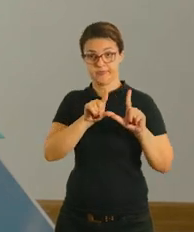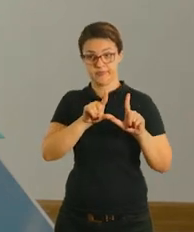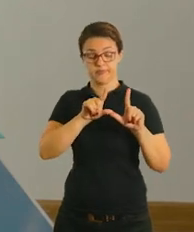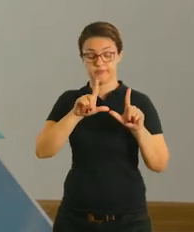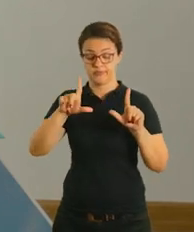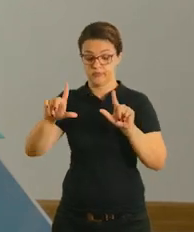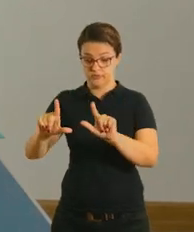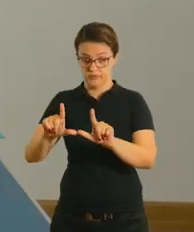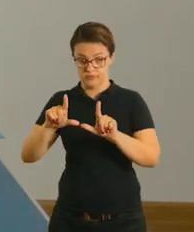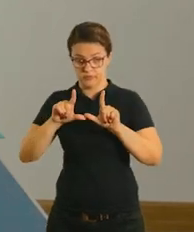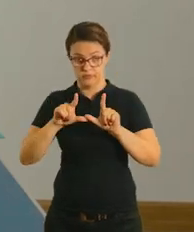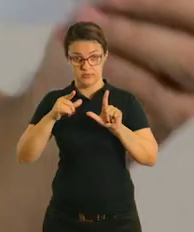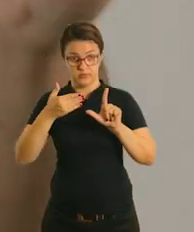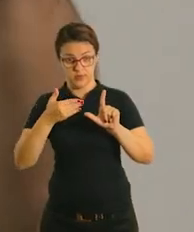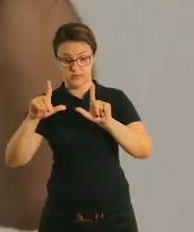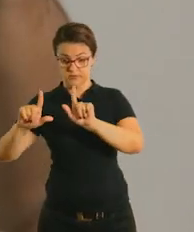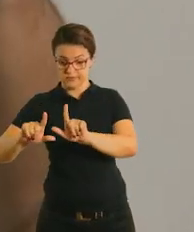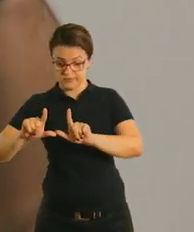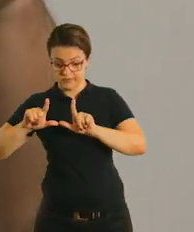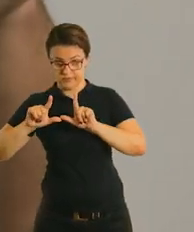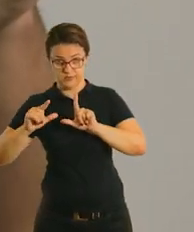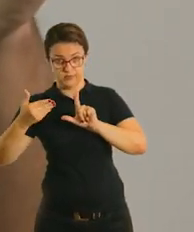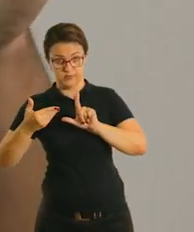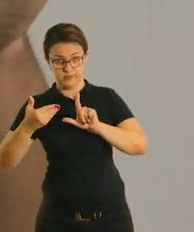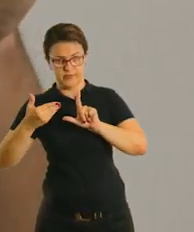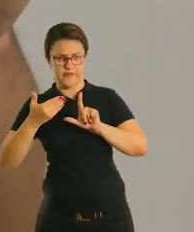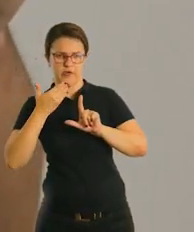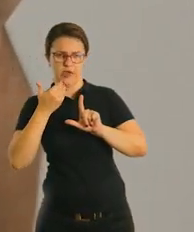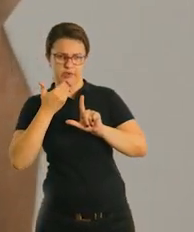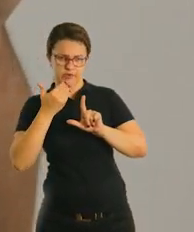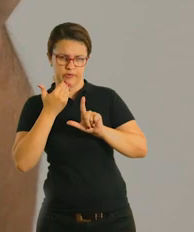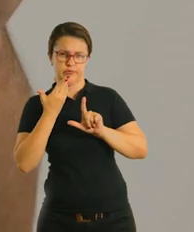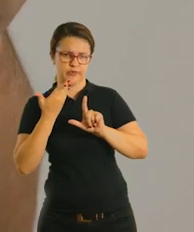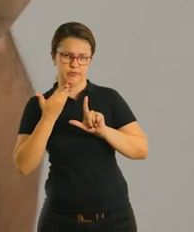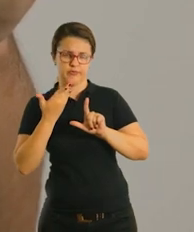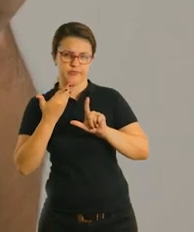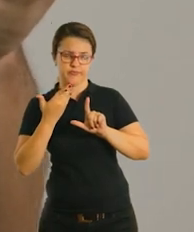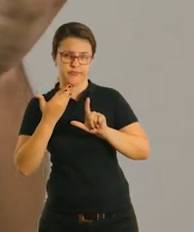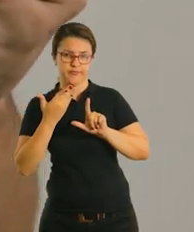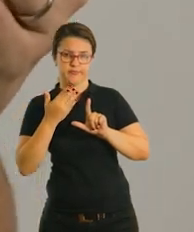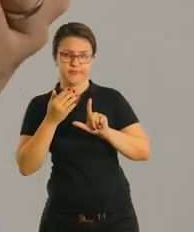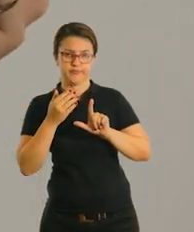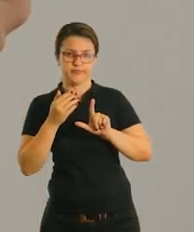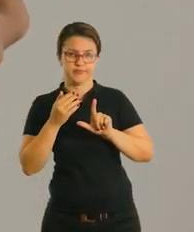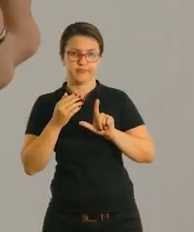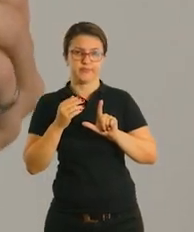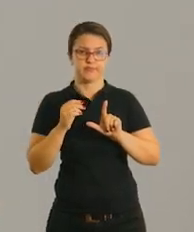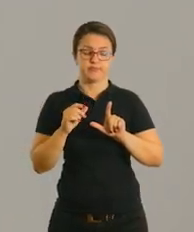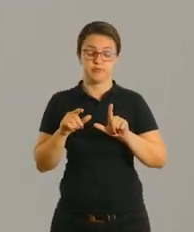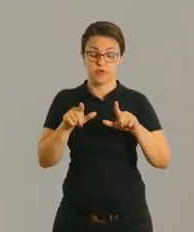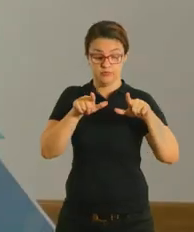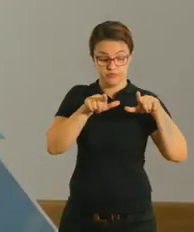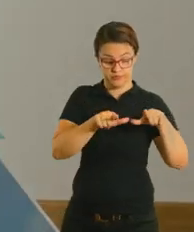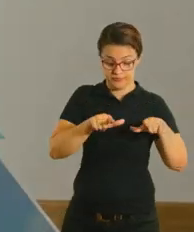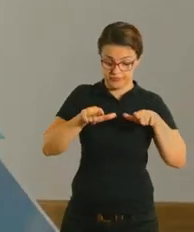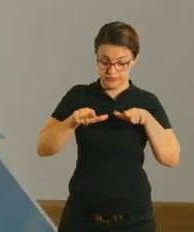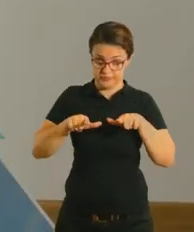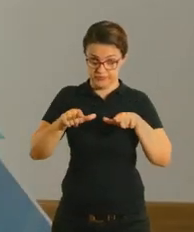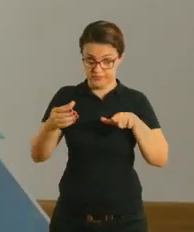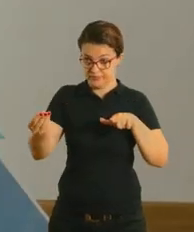essa posição e essa como nível fácil, ok? E ela vai te entregar os cartões,